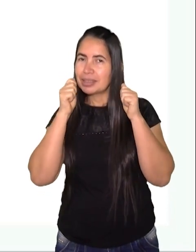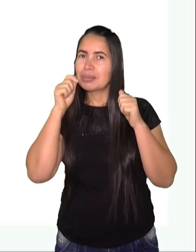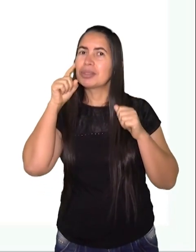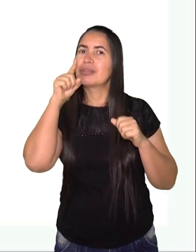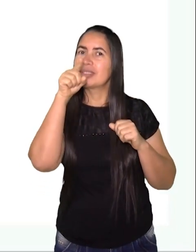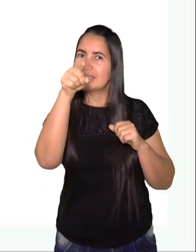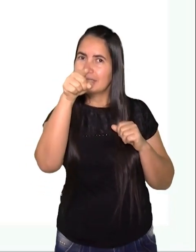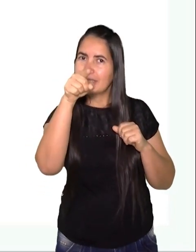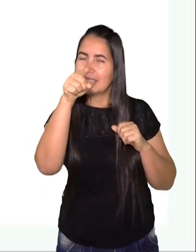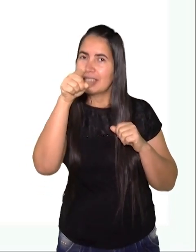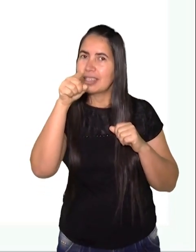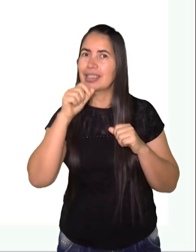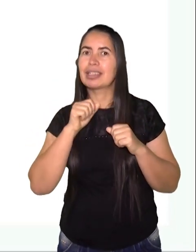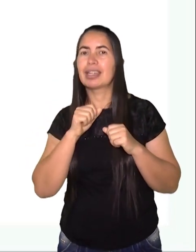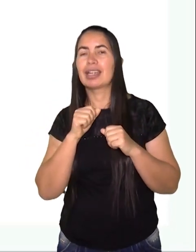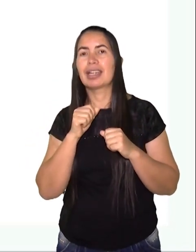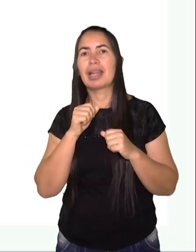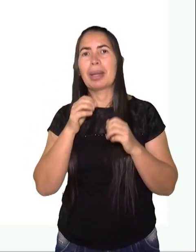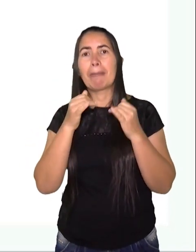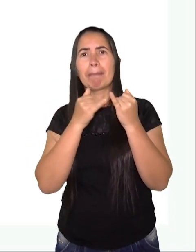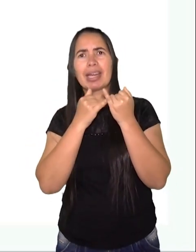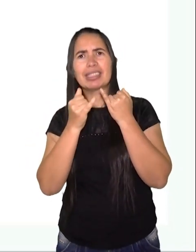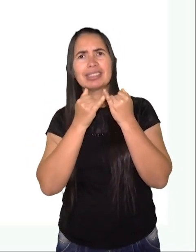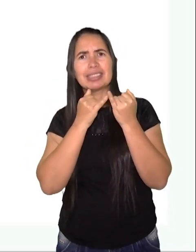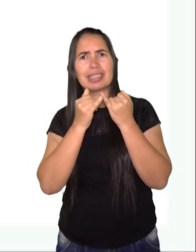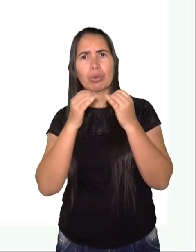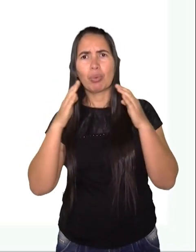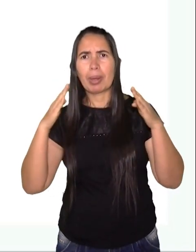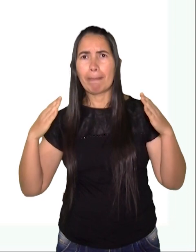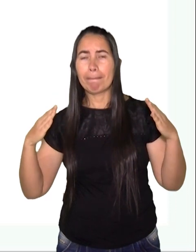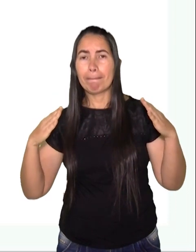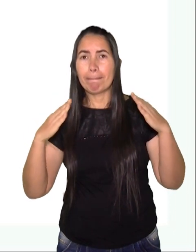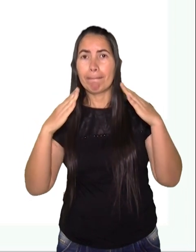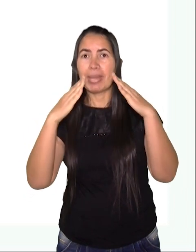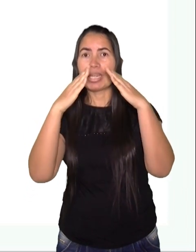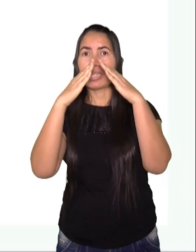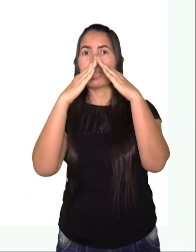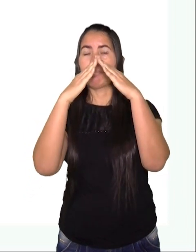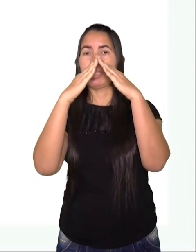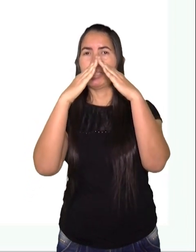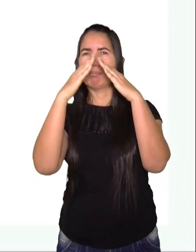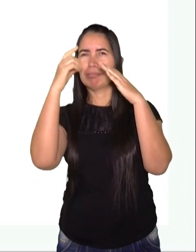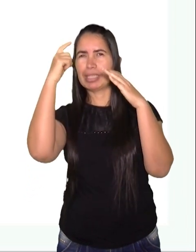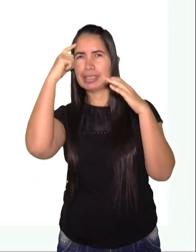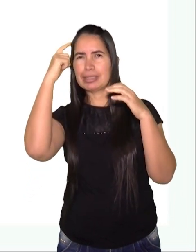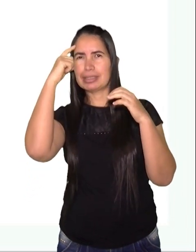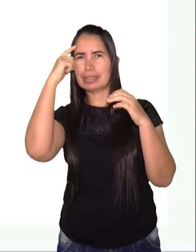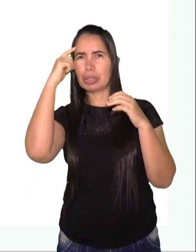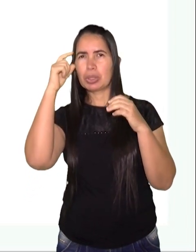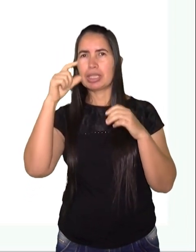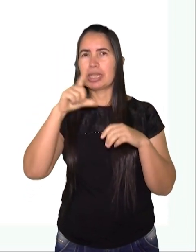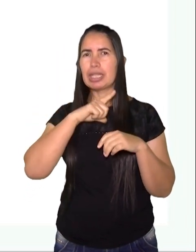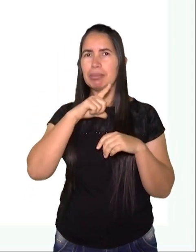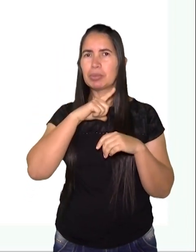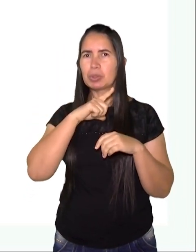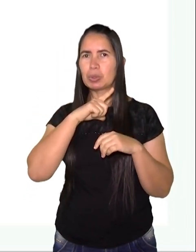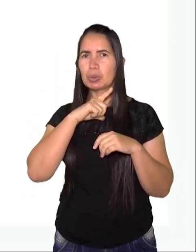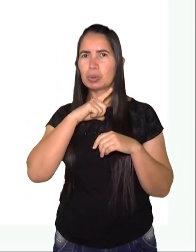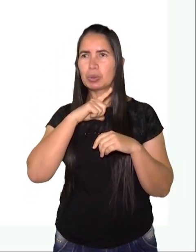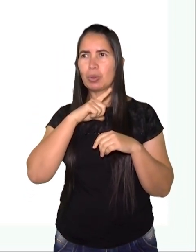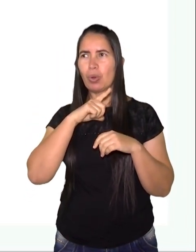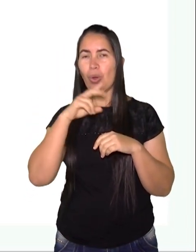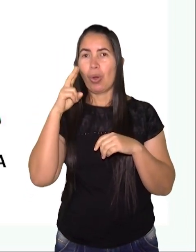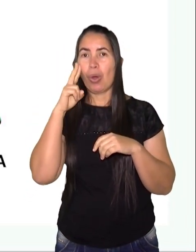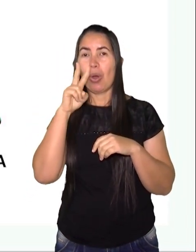torcendo por você. Vamos ver. Parecido com uma pirâmide. Parecido Pensa aí. O que temos?